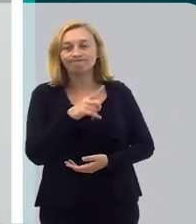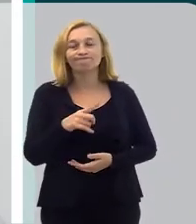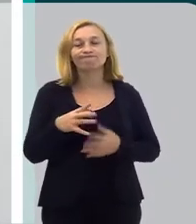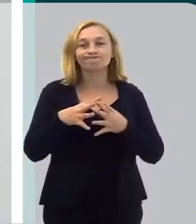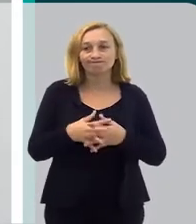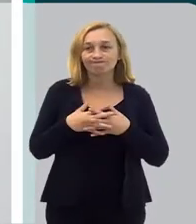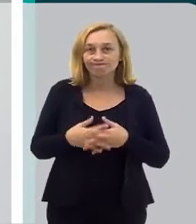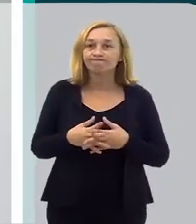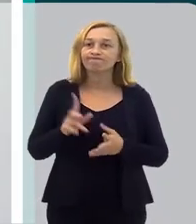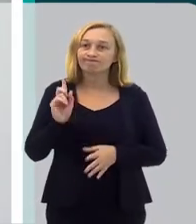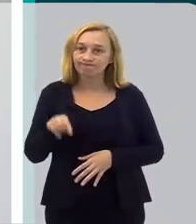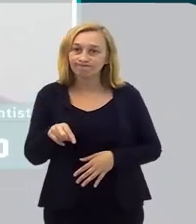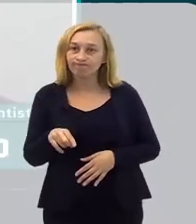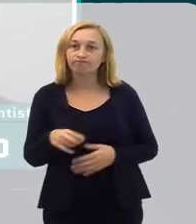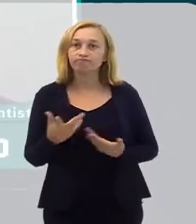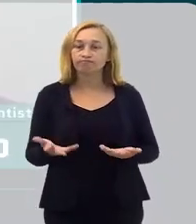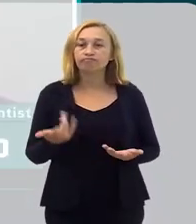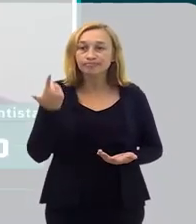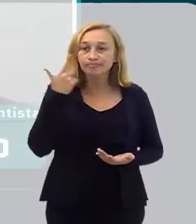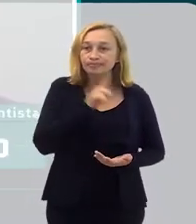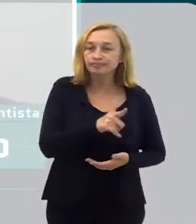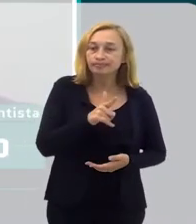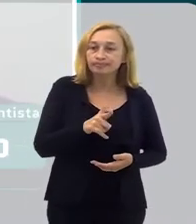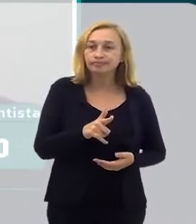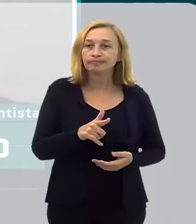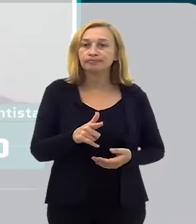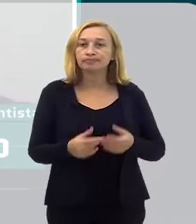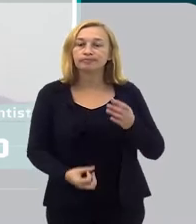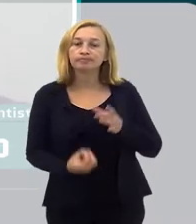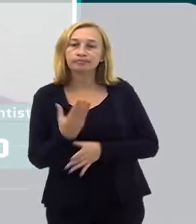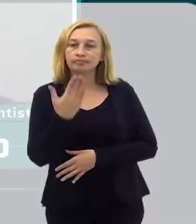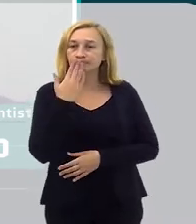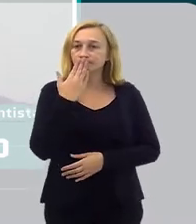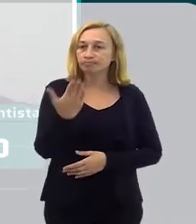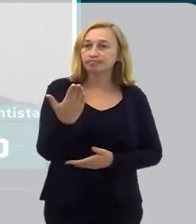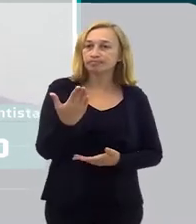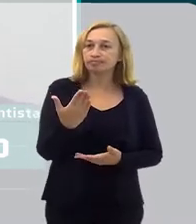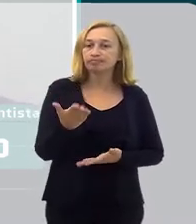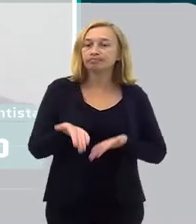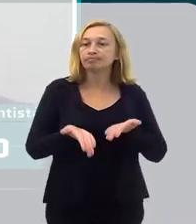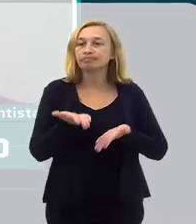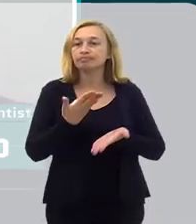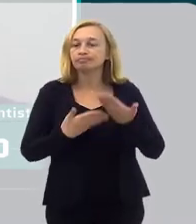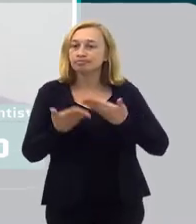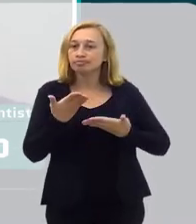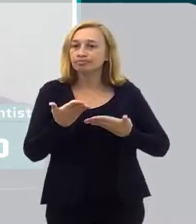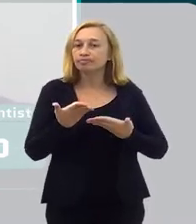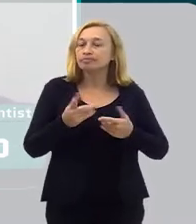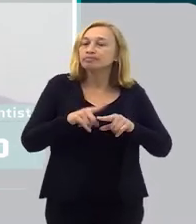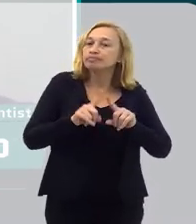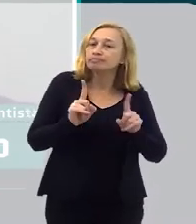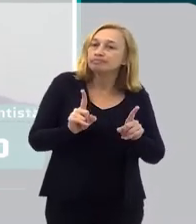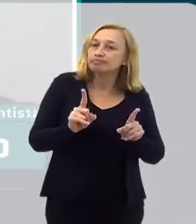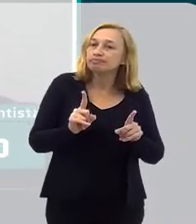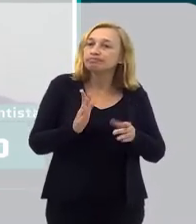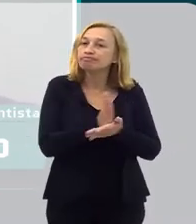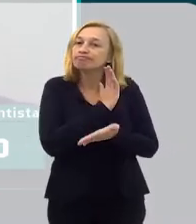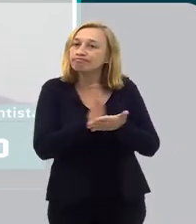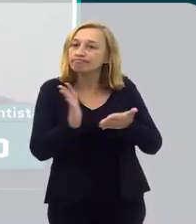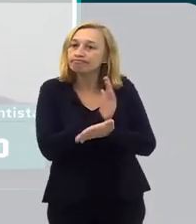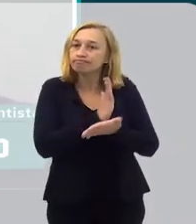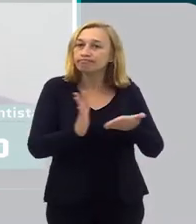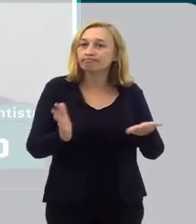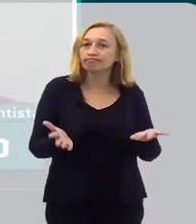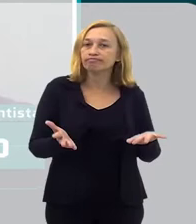complicado até de a gente conseguir construir algum tipo de cuidado. mas muitas